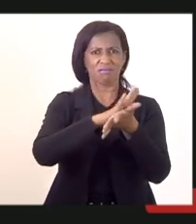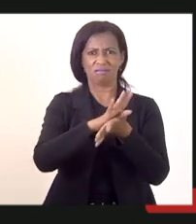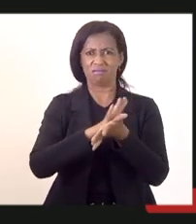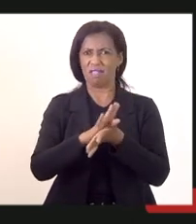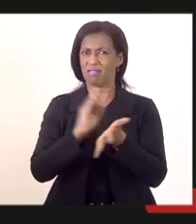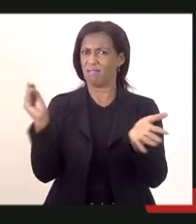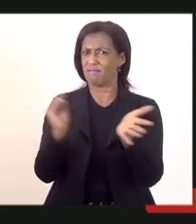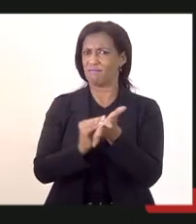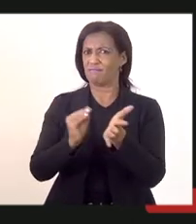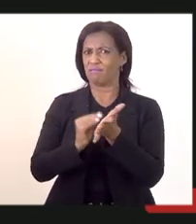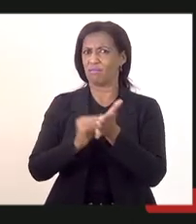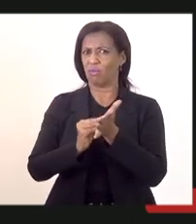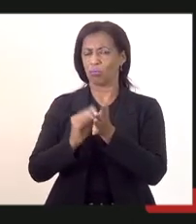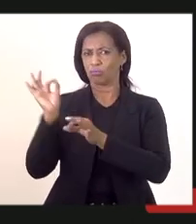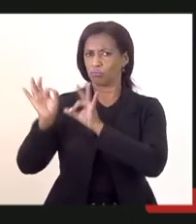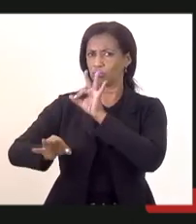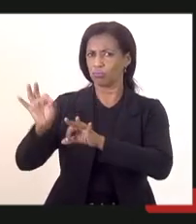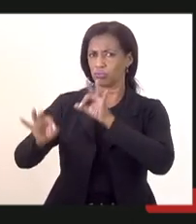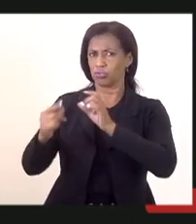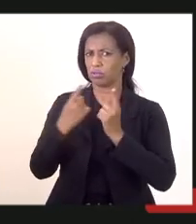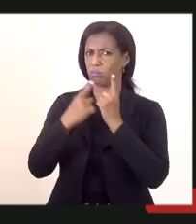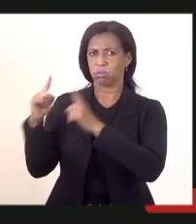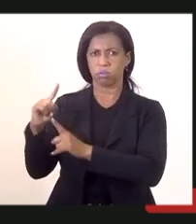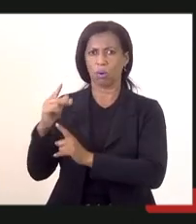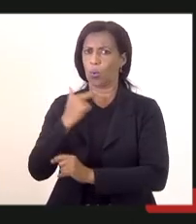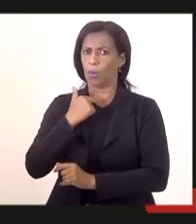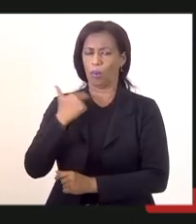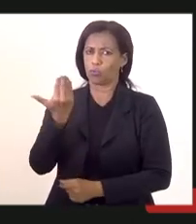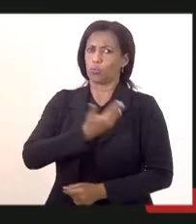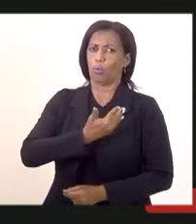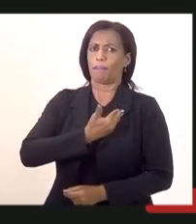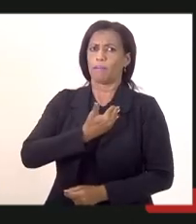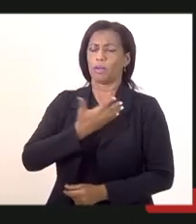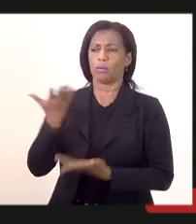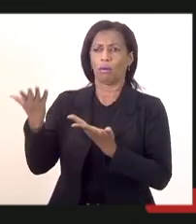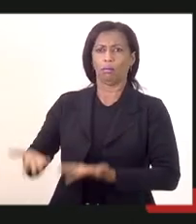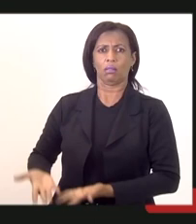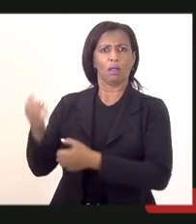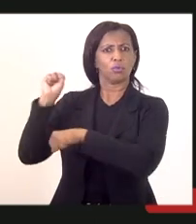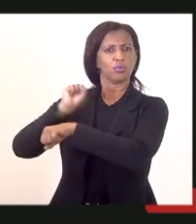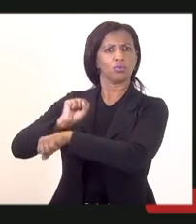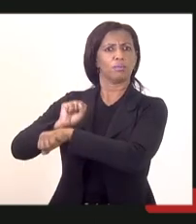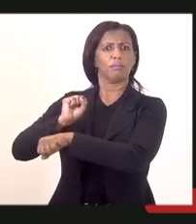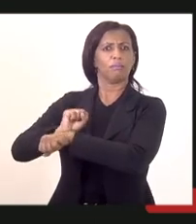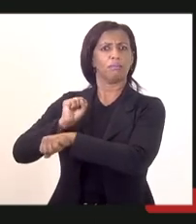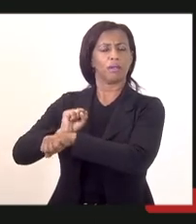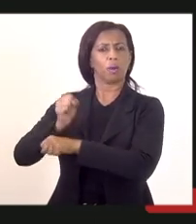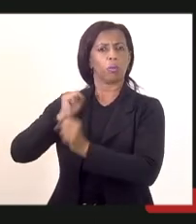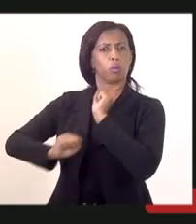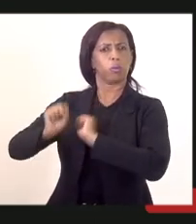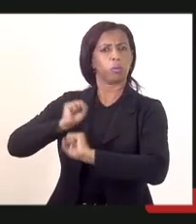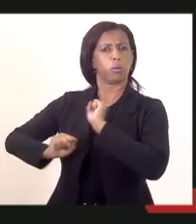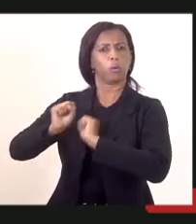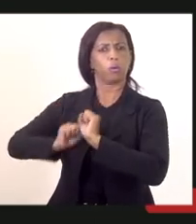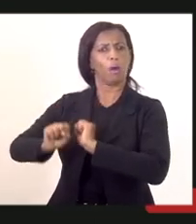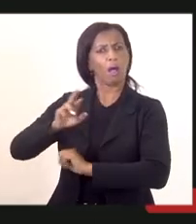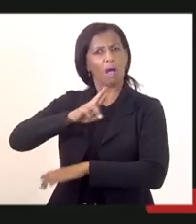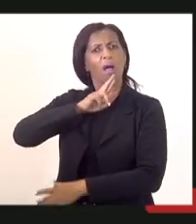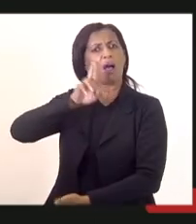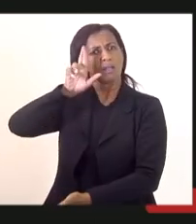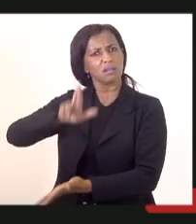injustiça com esses nossos colegas que estão aí esperançosos e na razão de